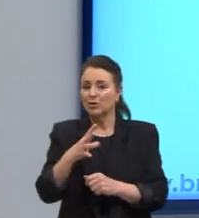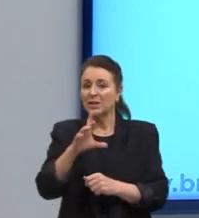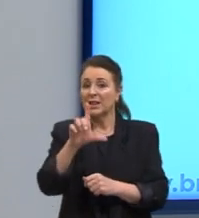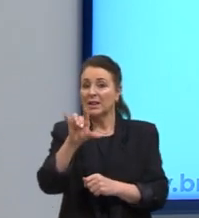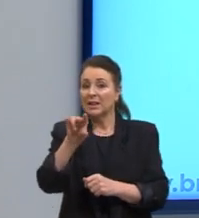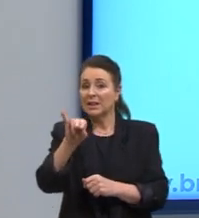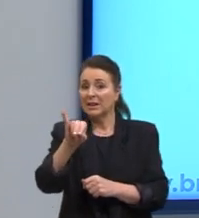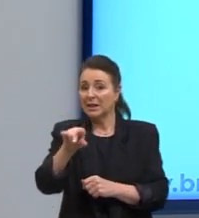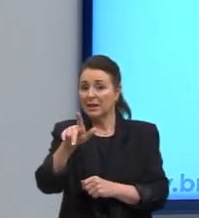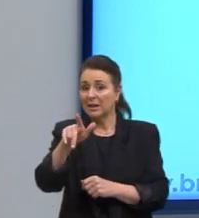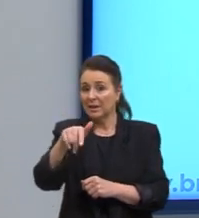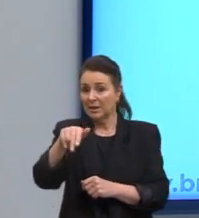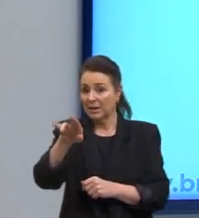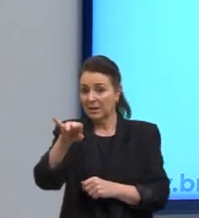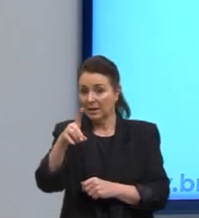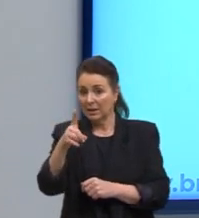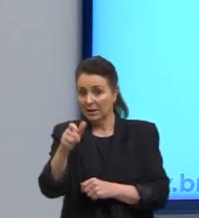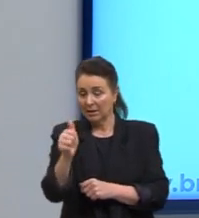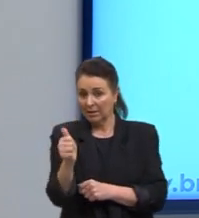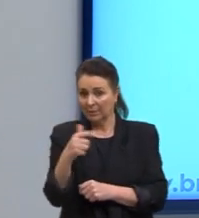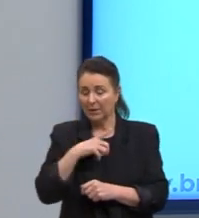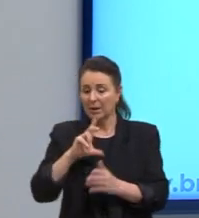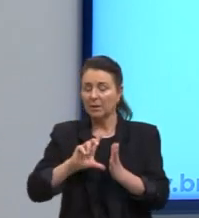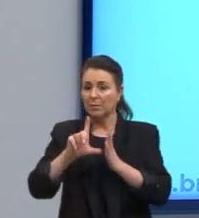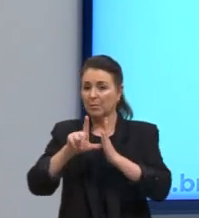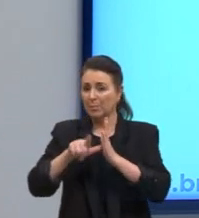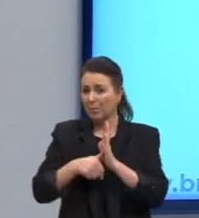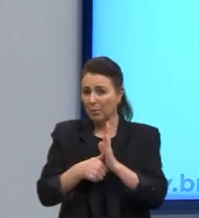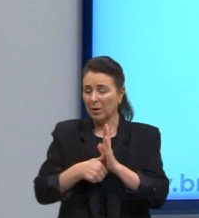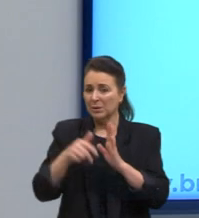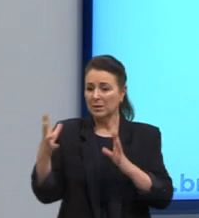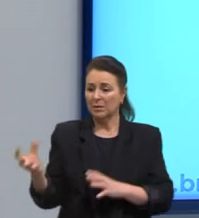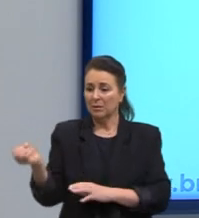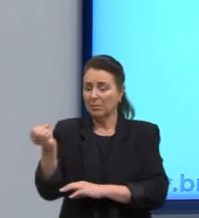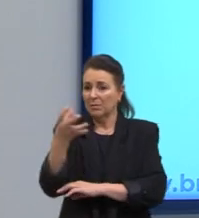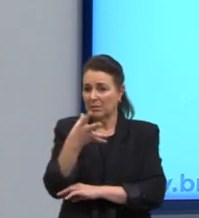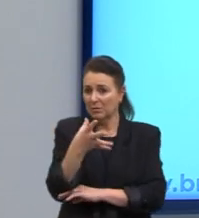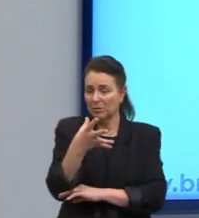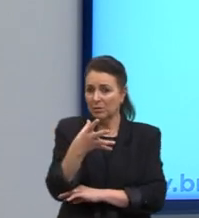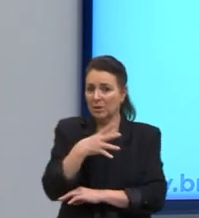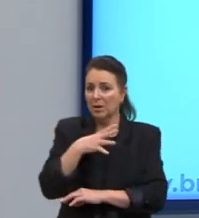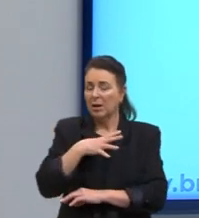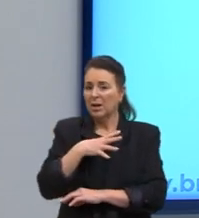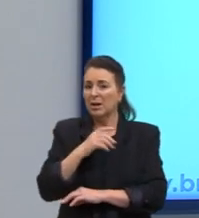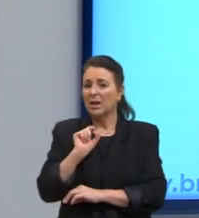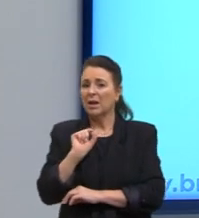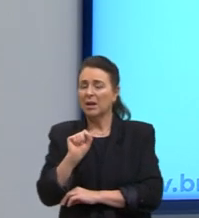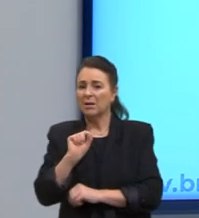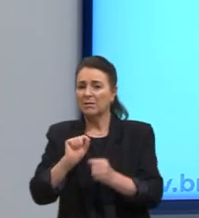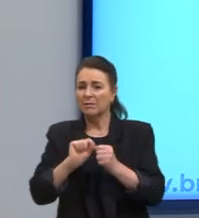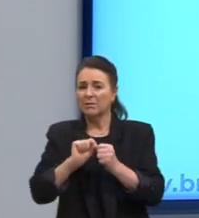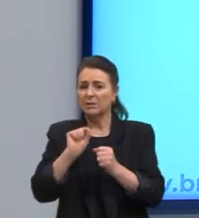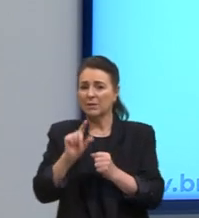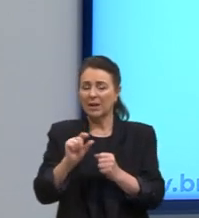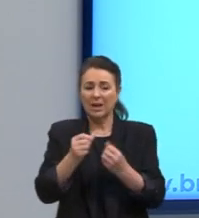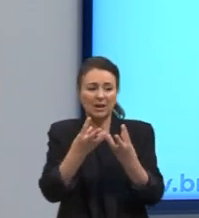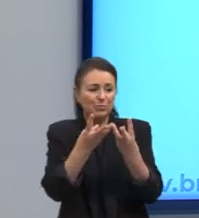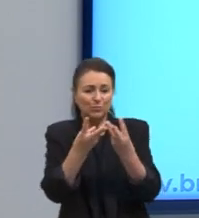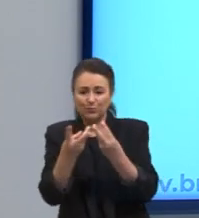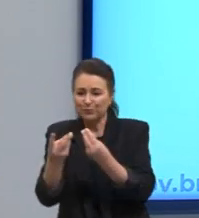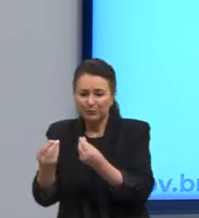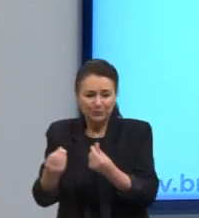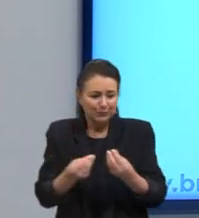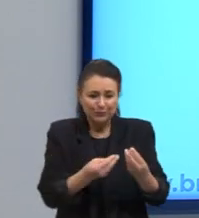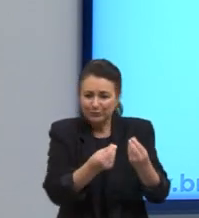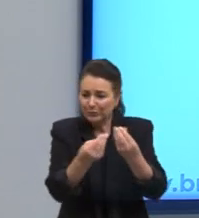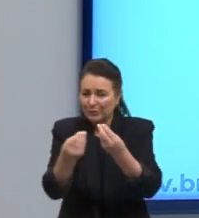também chamada pós-modernidade, modernidade tardia, etc. A pós-modernidade, ela é líquida. Tudo